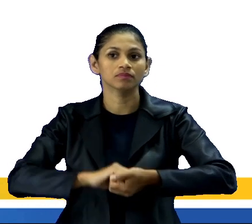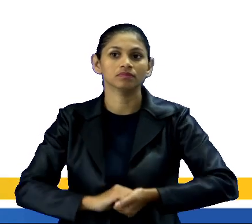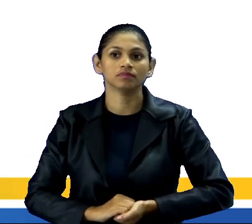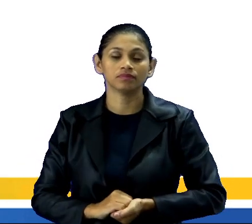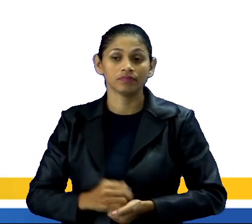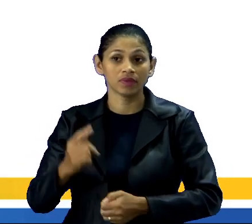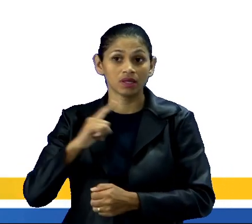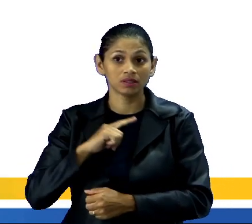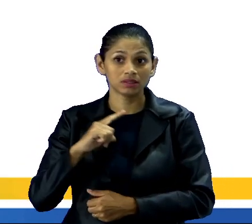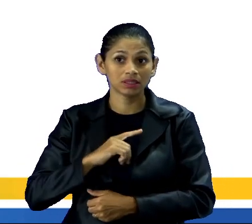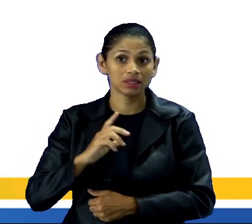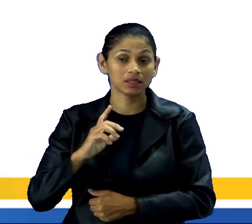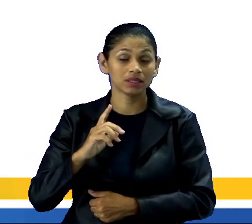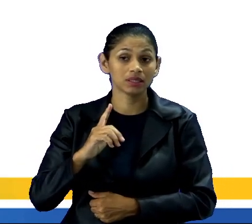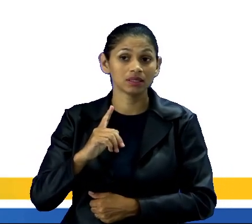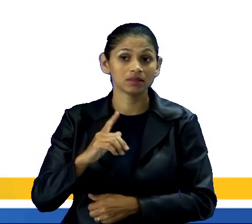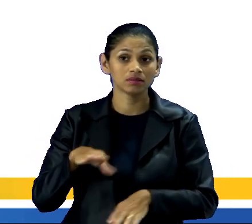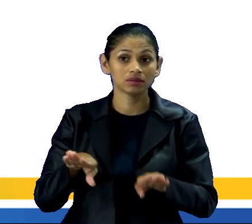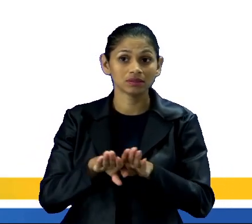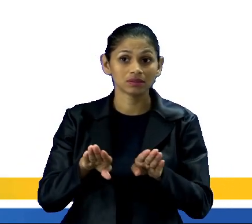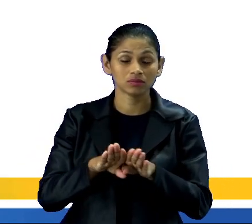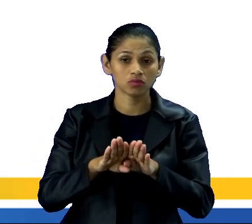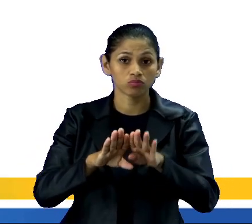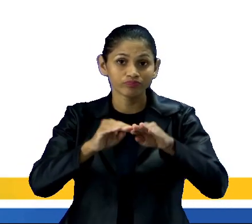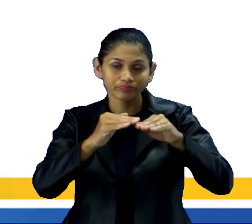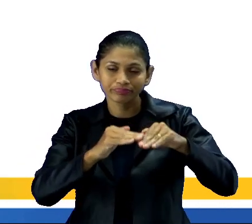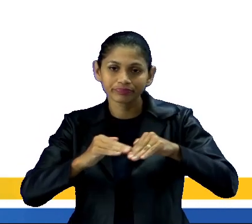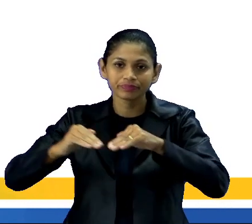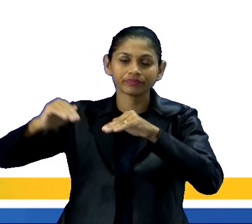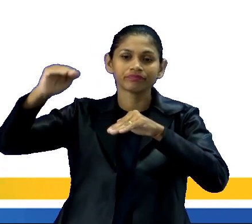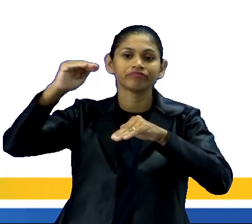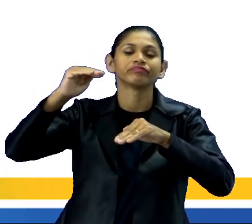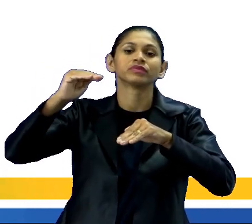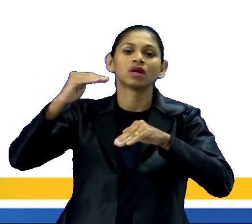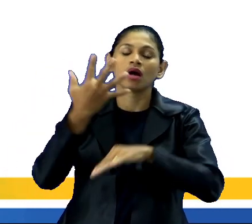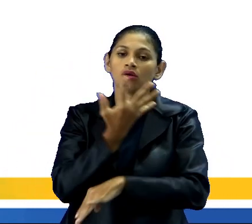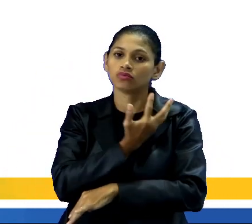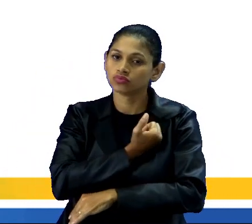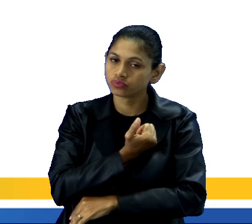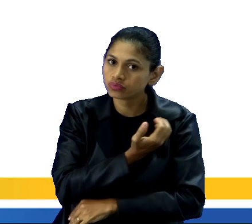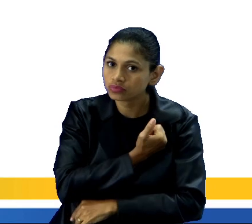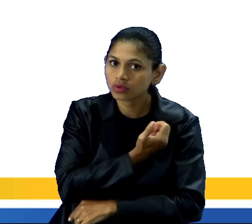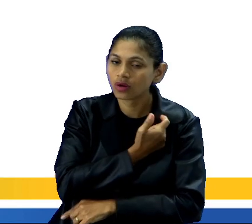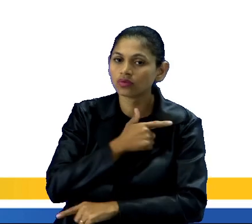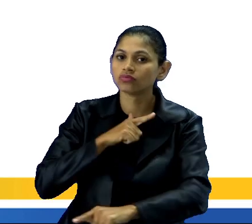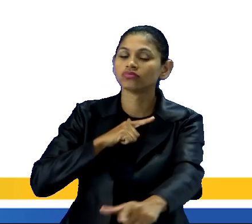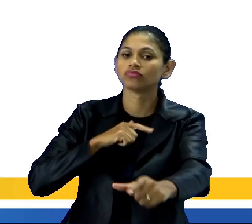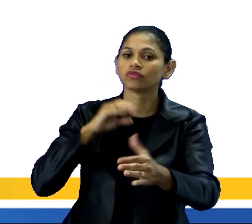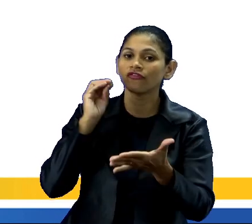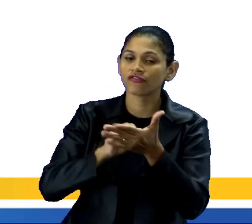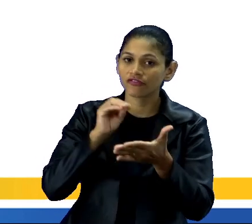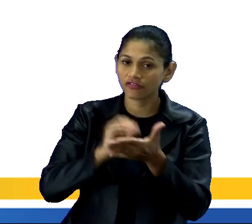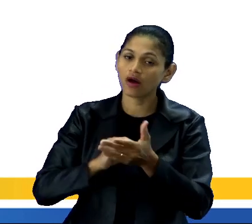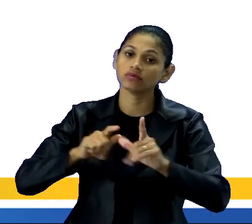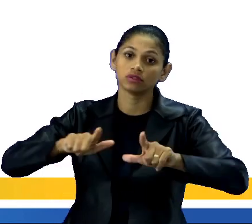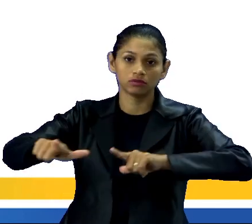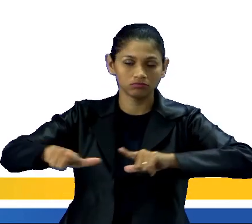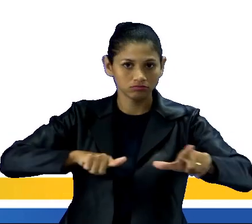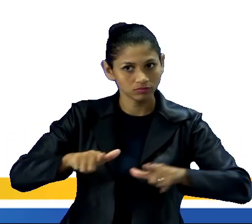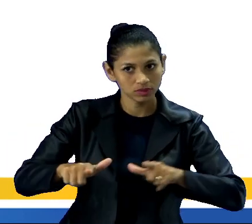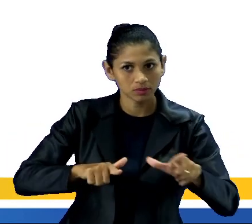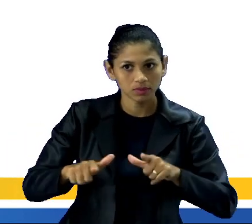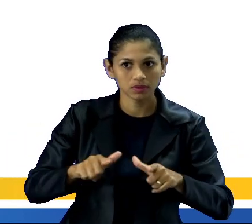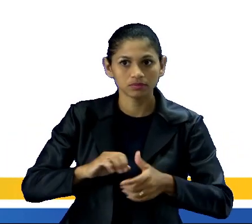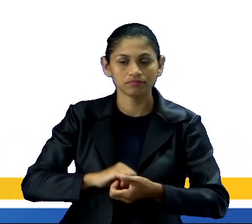Temos aí também elevação do número de desempregados ou de trabalhadores alocados no mercado informal,